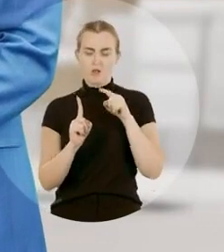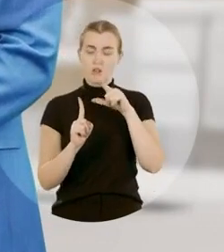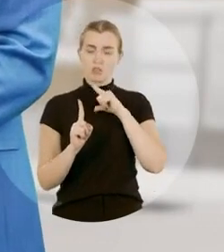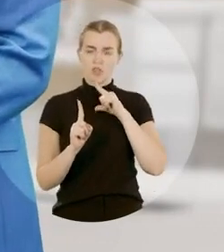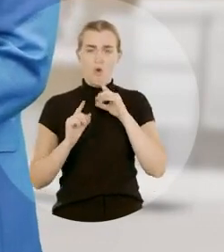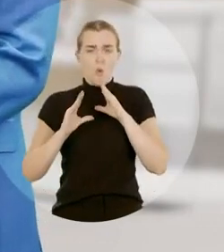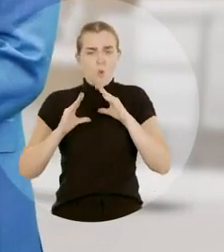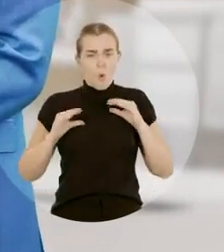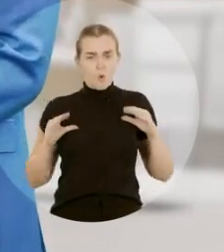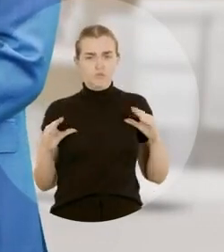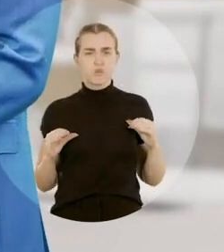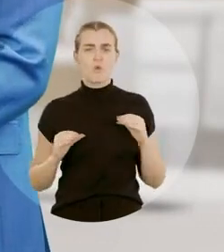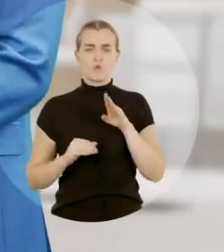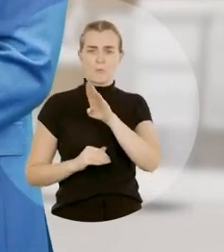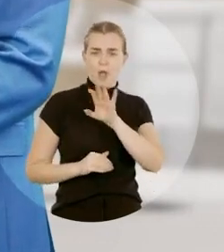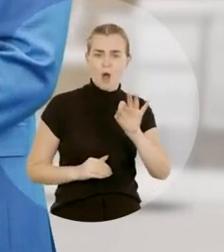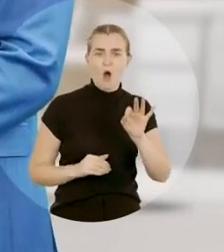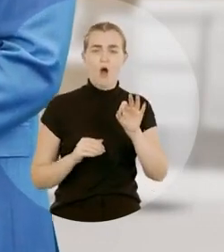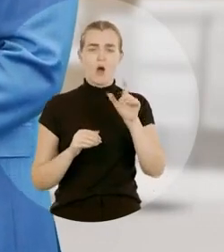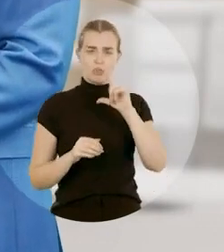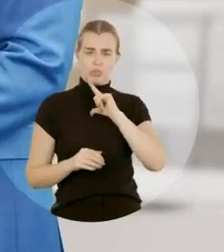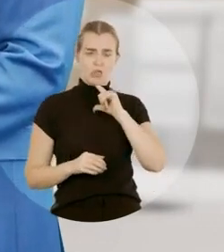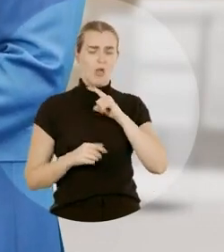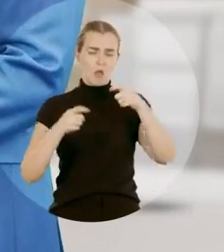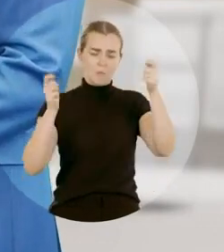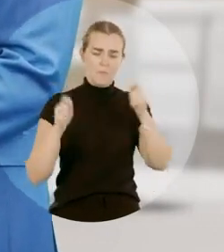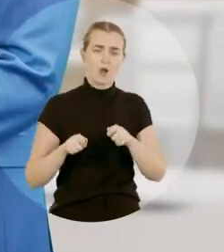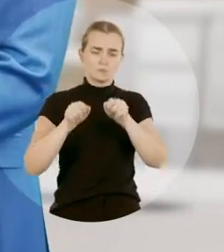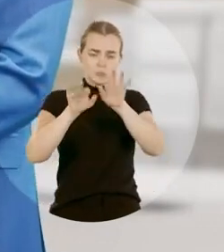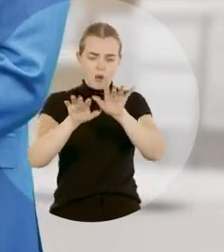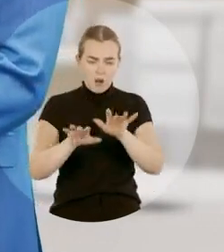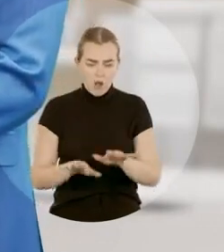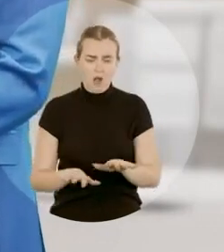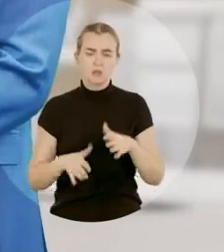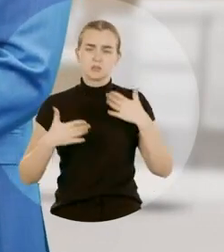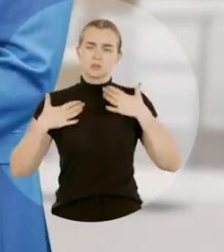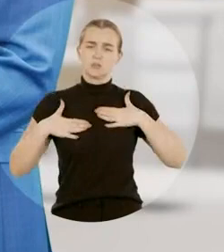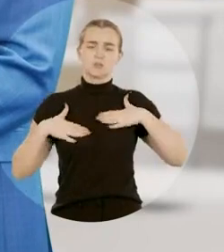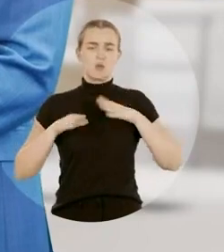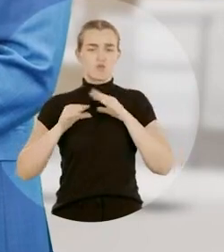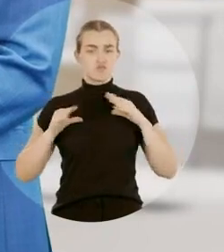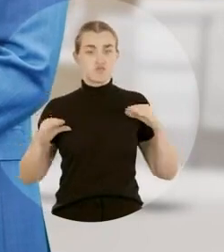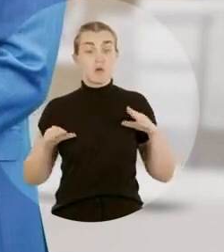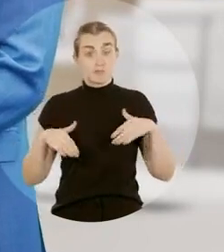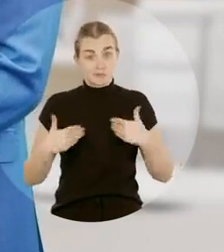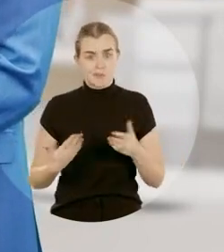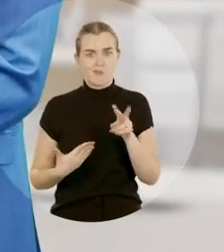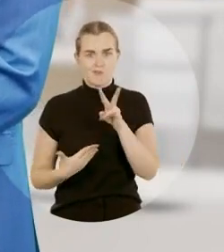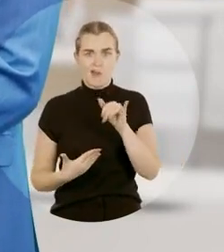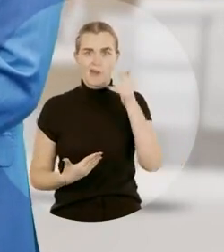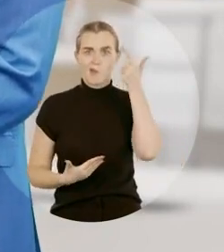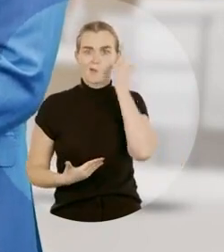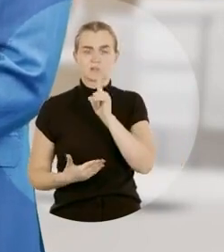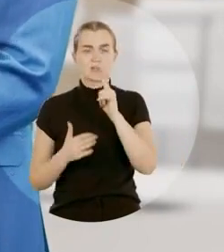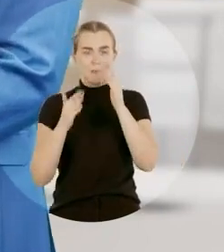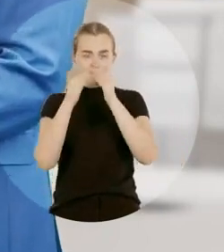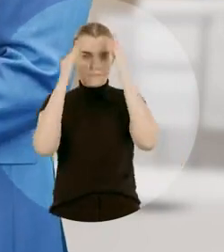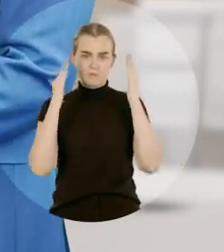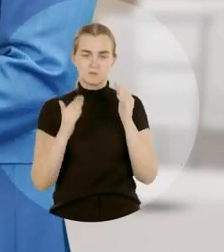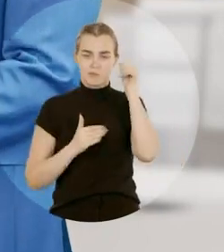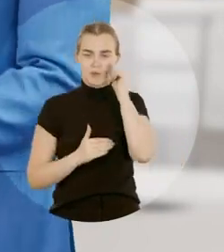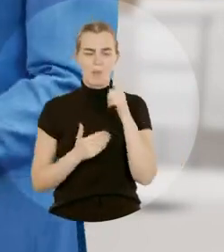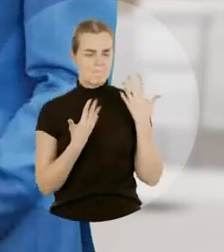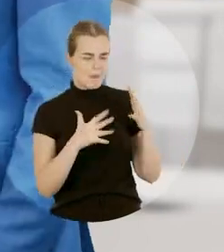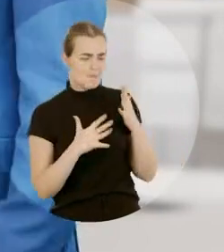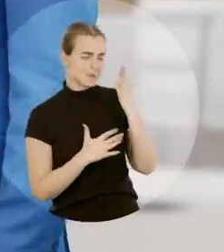fazer os seus registros, fazer a ocorrência e isso vai gerar por parte do Estado uma série de ações de proteção. Parabéns, Ricardo, pela